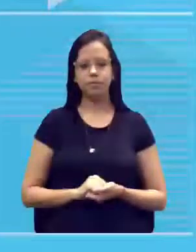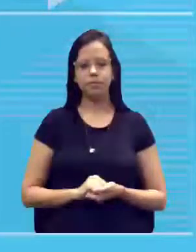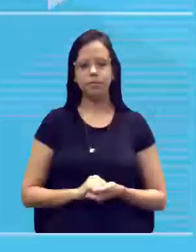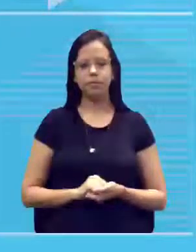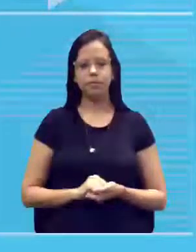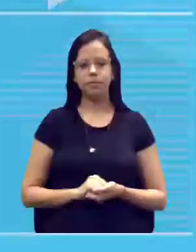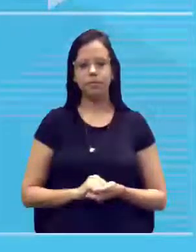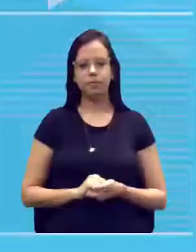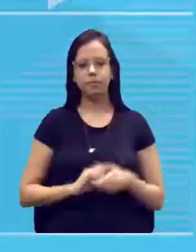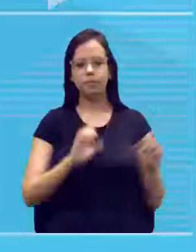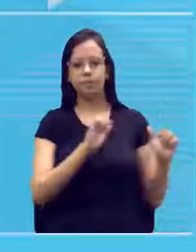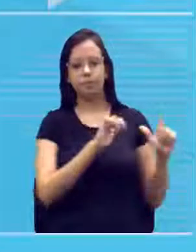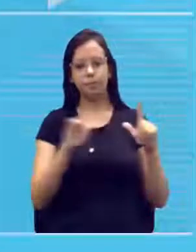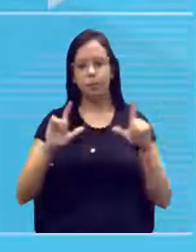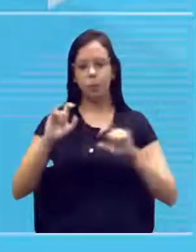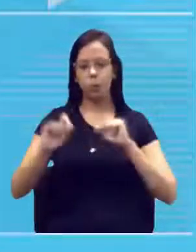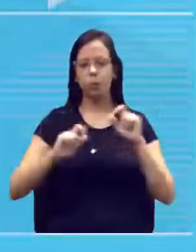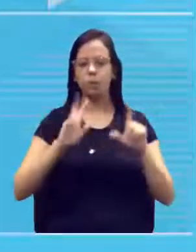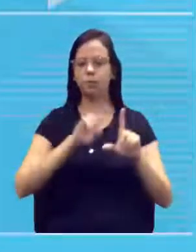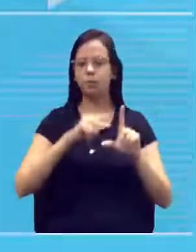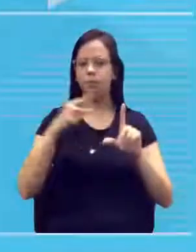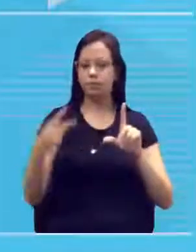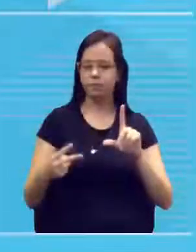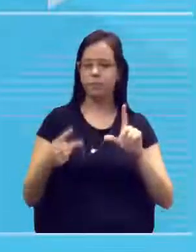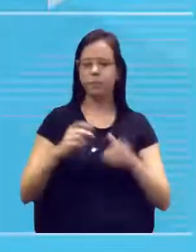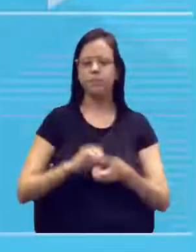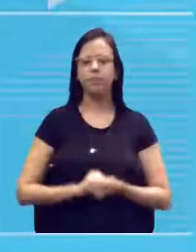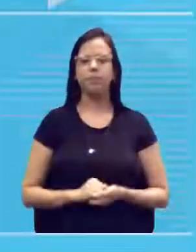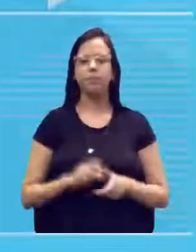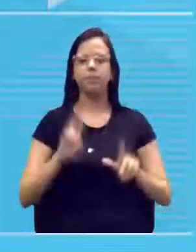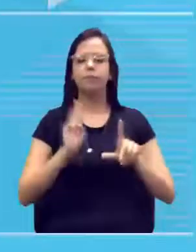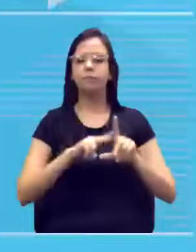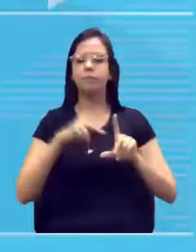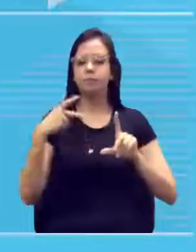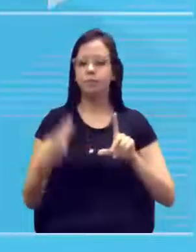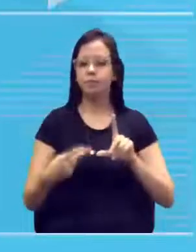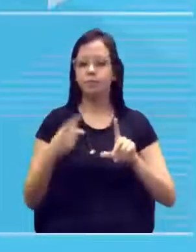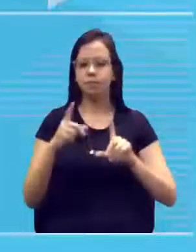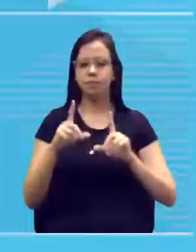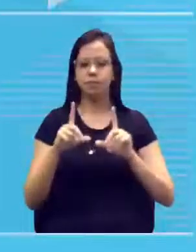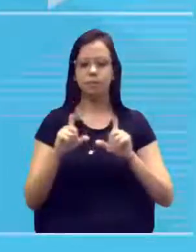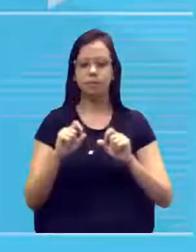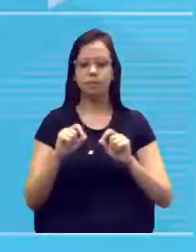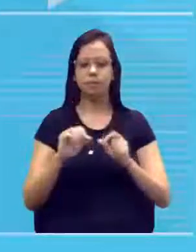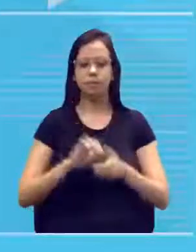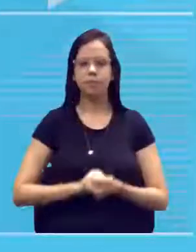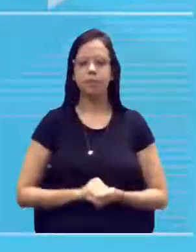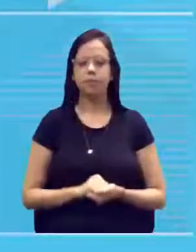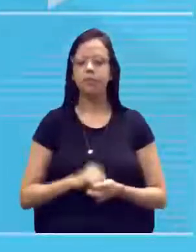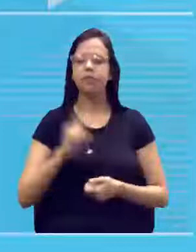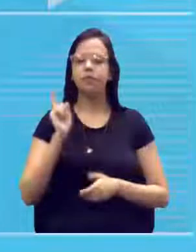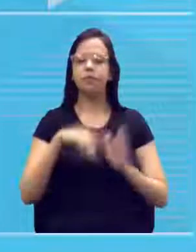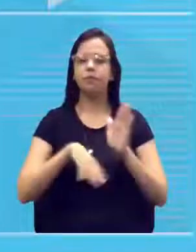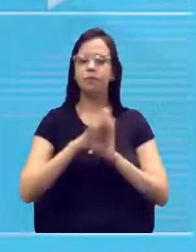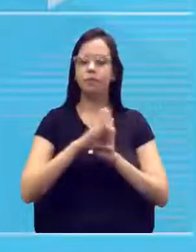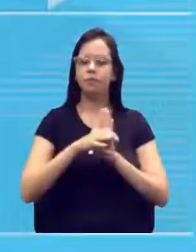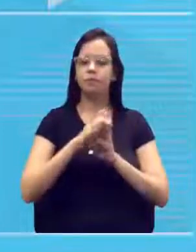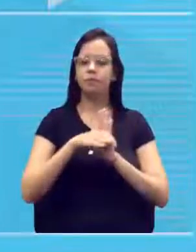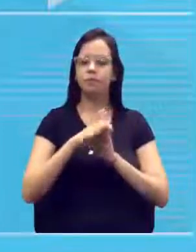que vem a ser o heredograma? O que que tem a ver o heredograma? Heredograma, tá, vem do conceito básico da